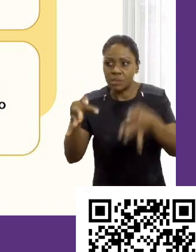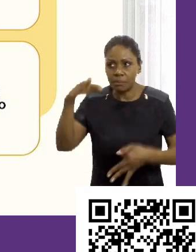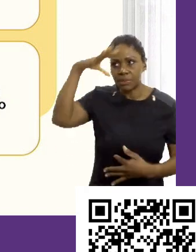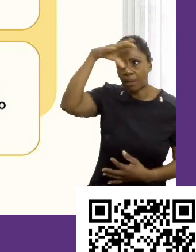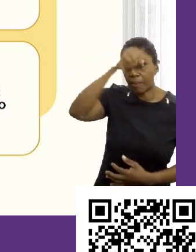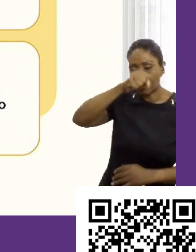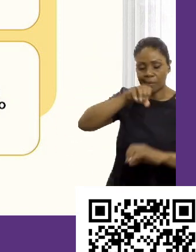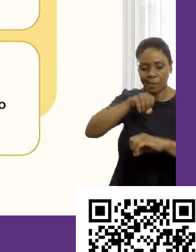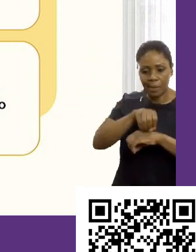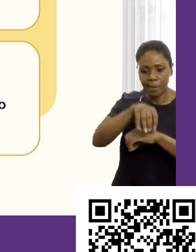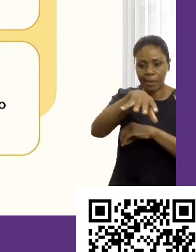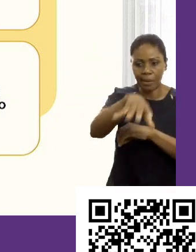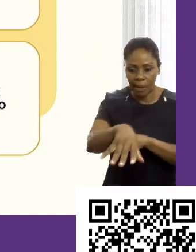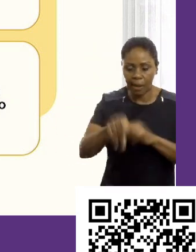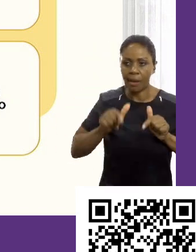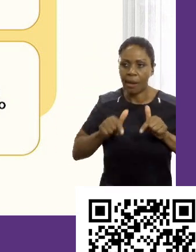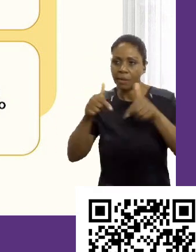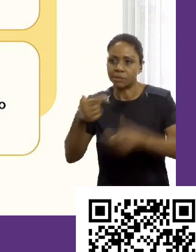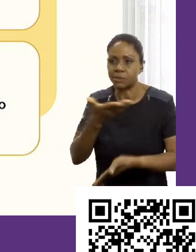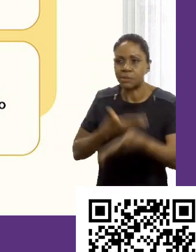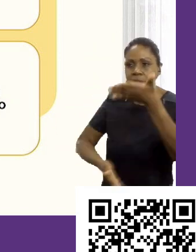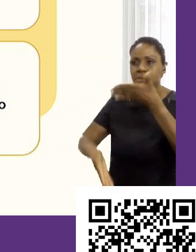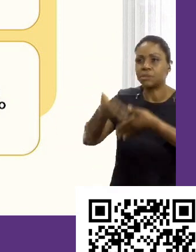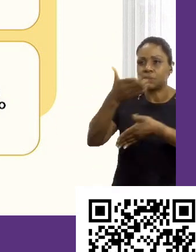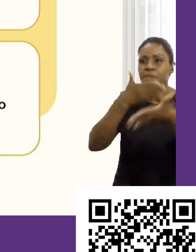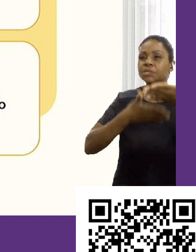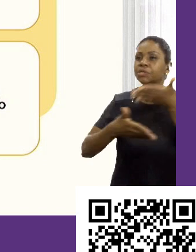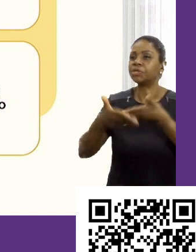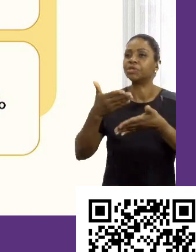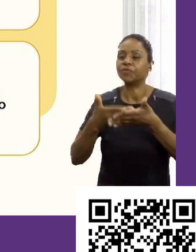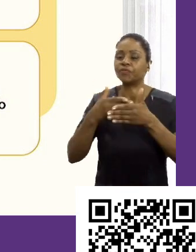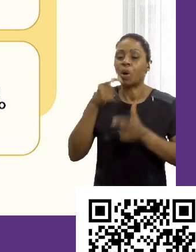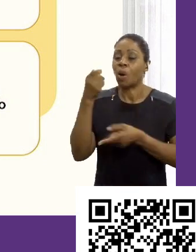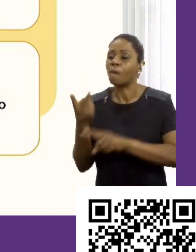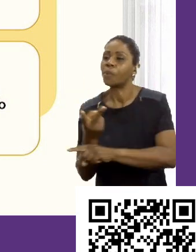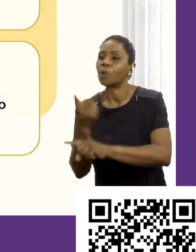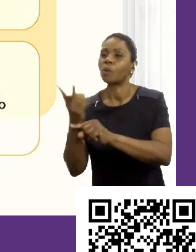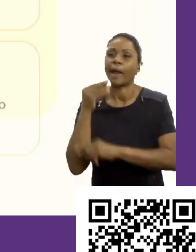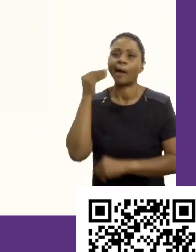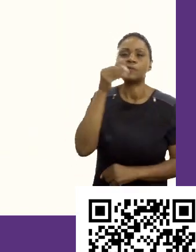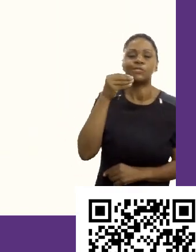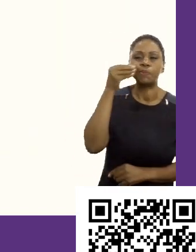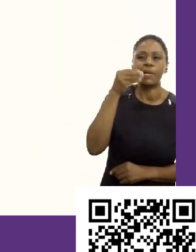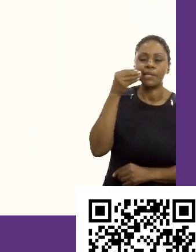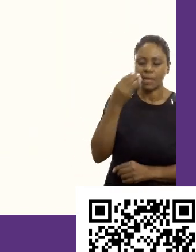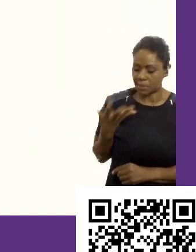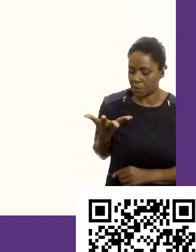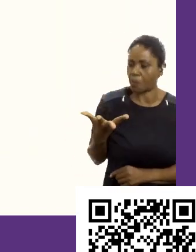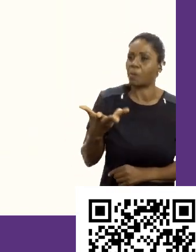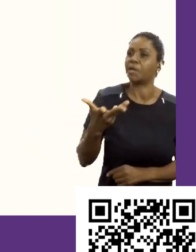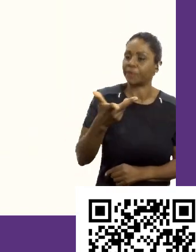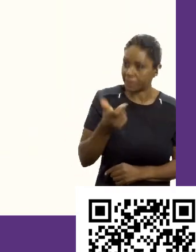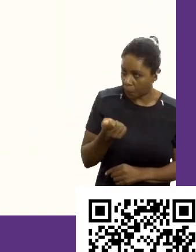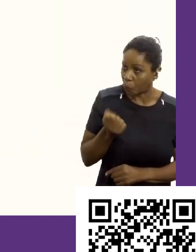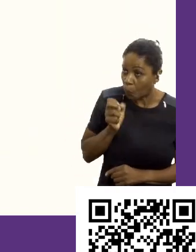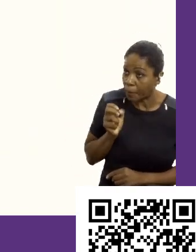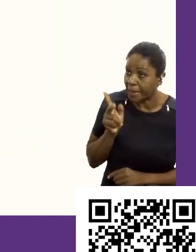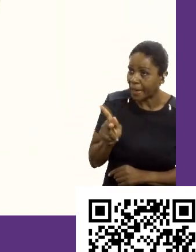ensinar, ativo de relacionamento, networking, buscar experiências e buscar a sua qualificação. Tá?